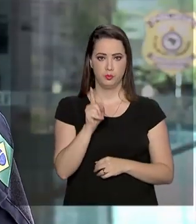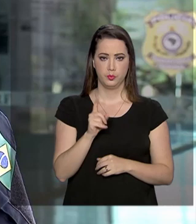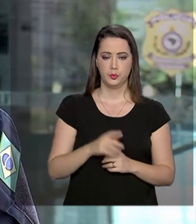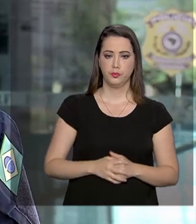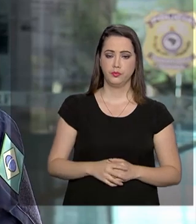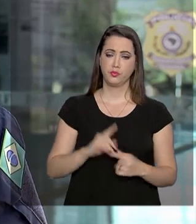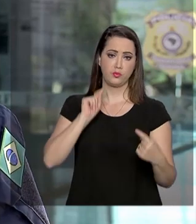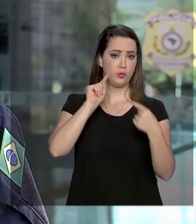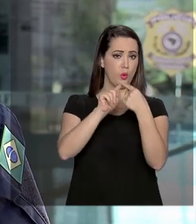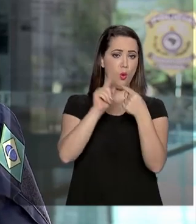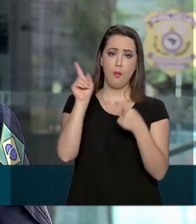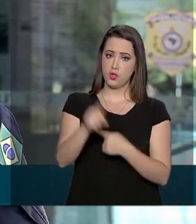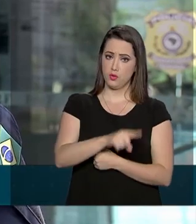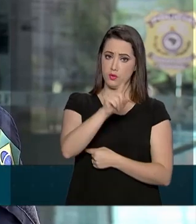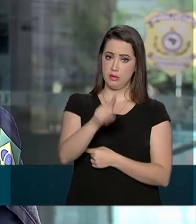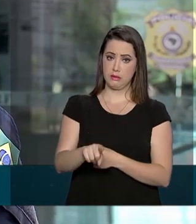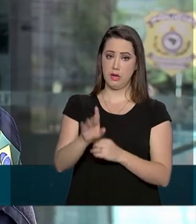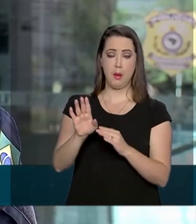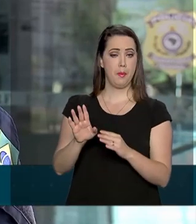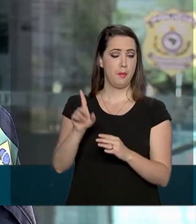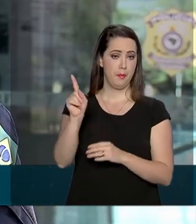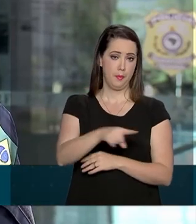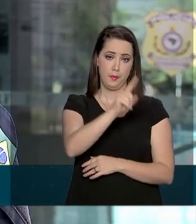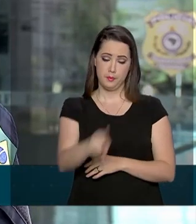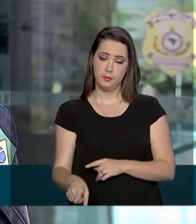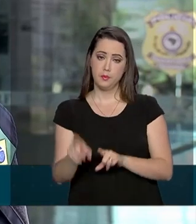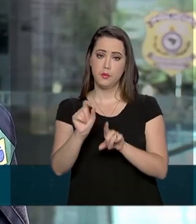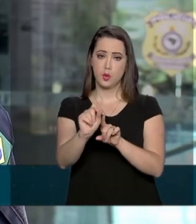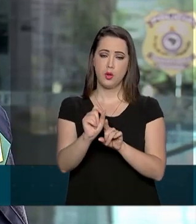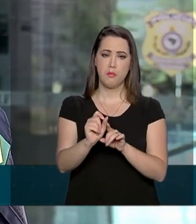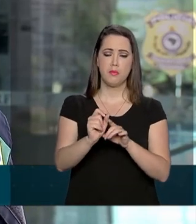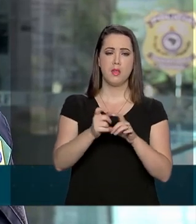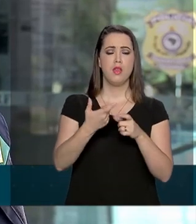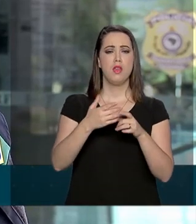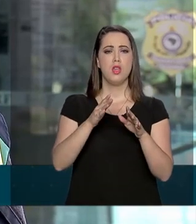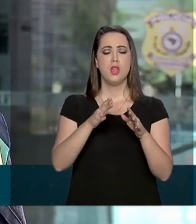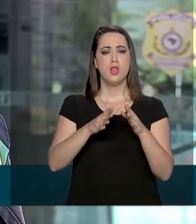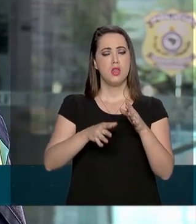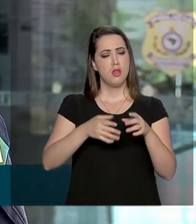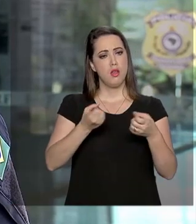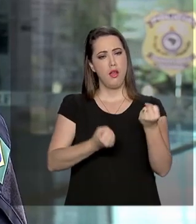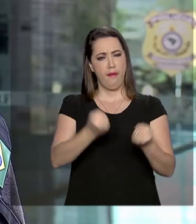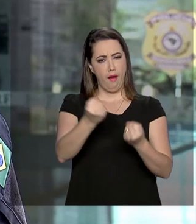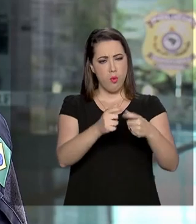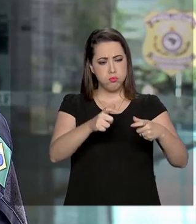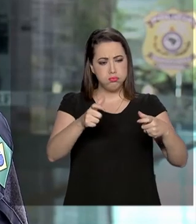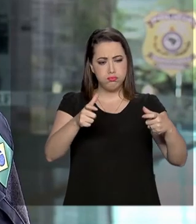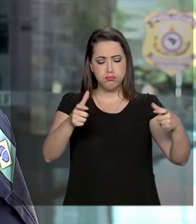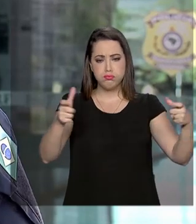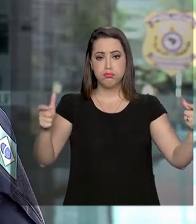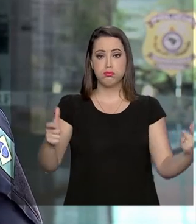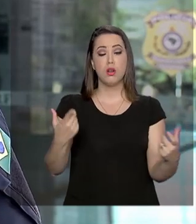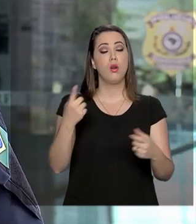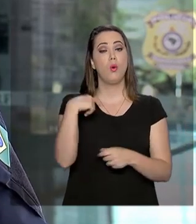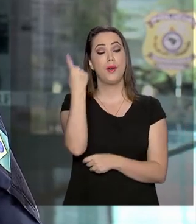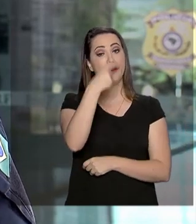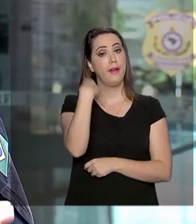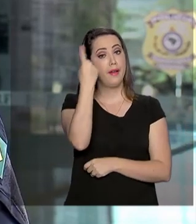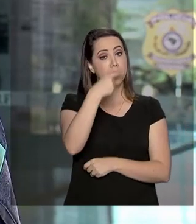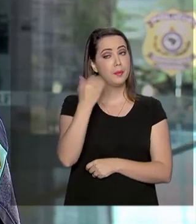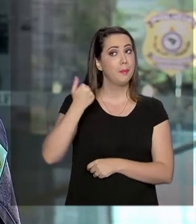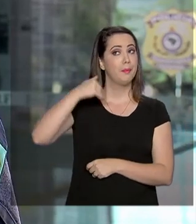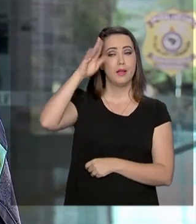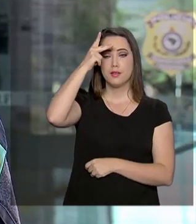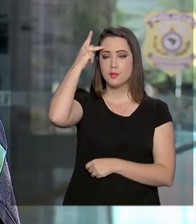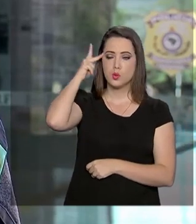O objetivo de uma restrição dos veículos de grande porte é fazer com que esses veículos não circulem em determinados momentos, que são os momentos onde a gente tem o